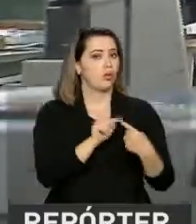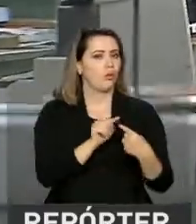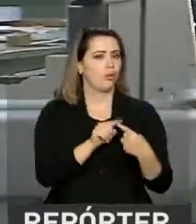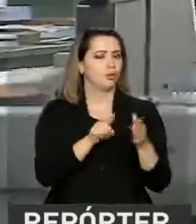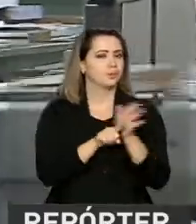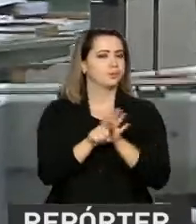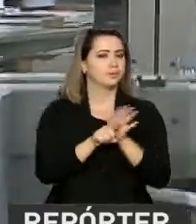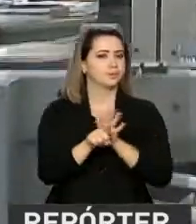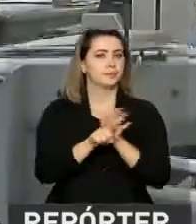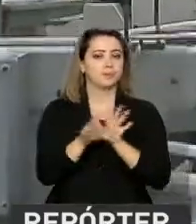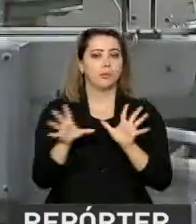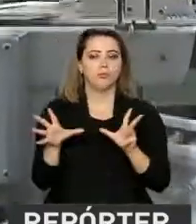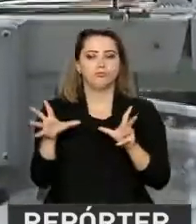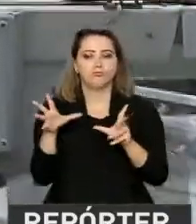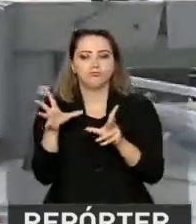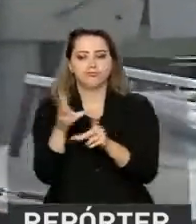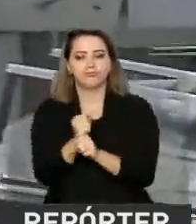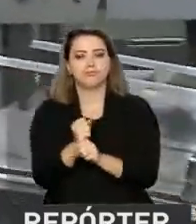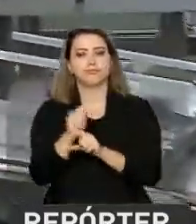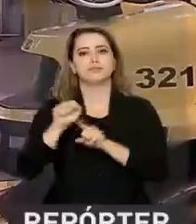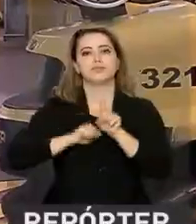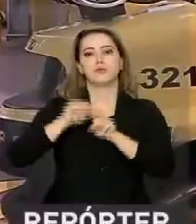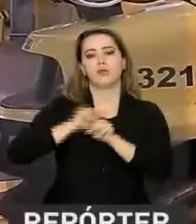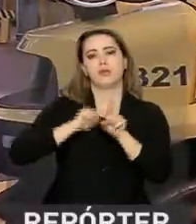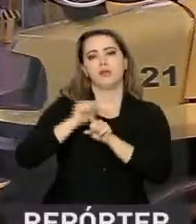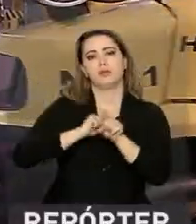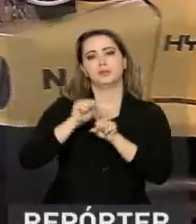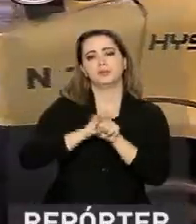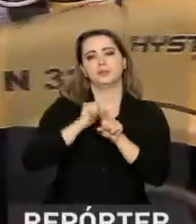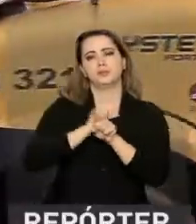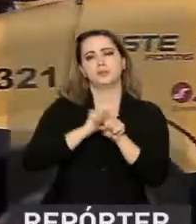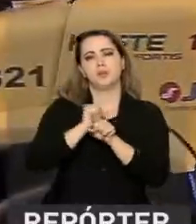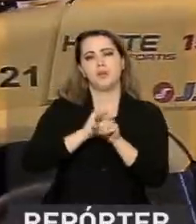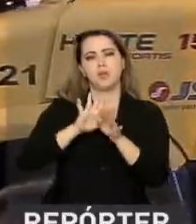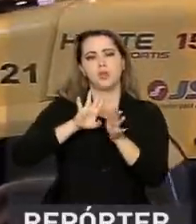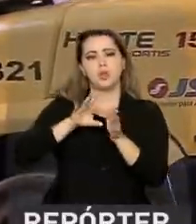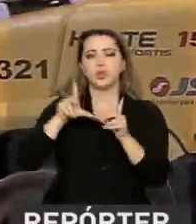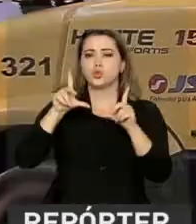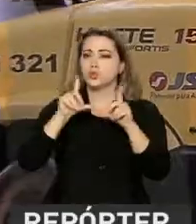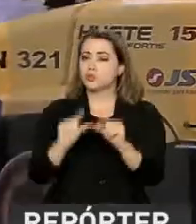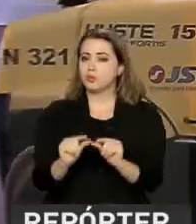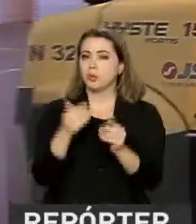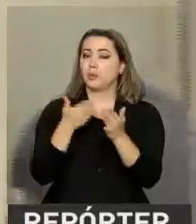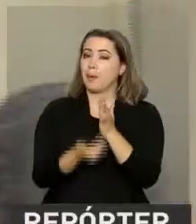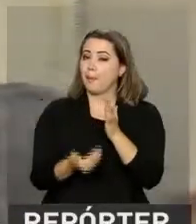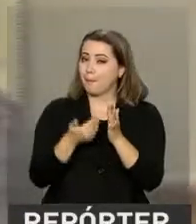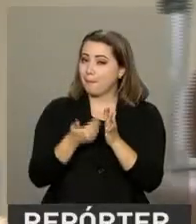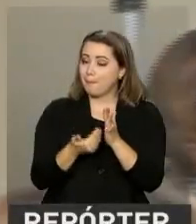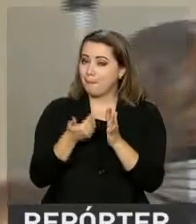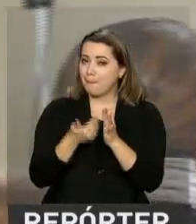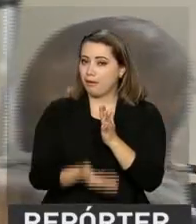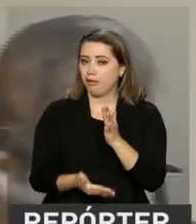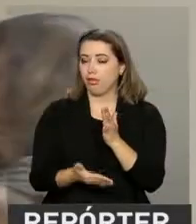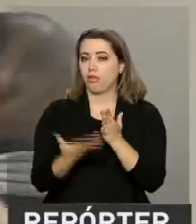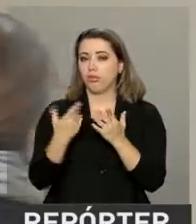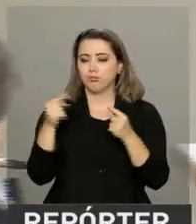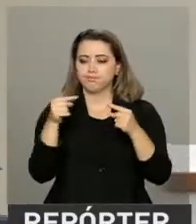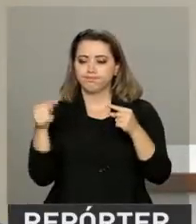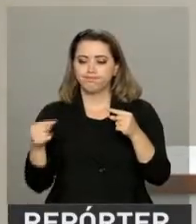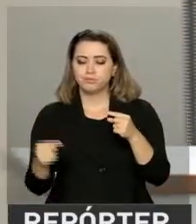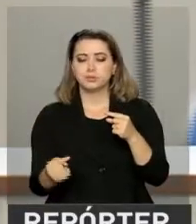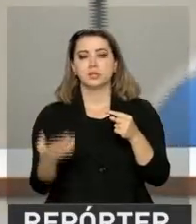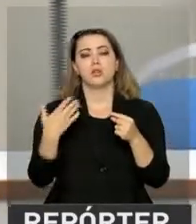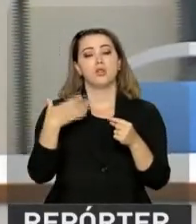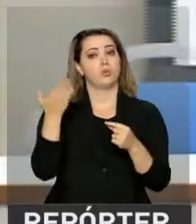pesquisa, o ganho acumulado nos últimos meses elimina a perda na indústria registrada em março. Para André Macedo, do IBGE,